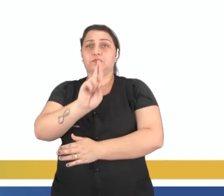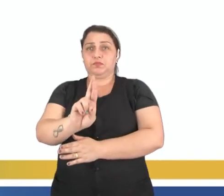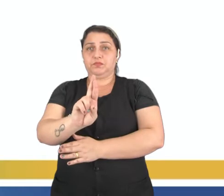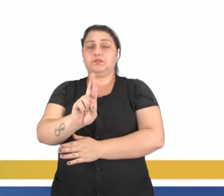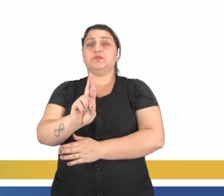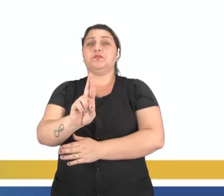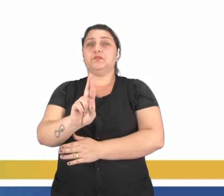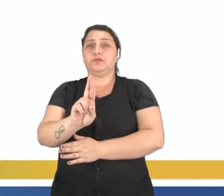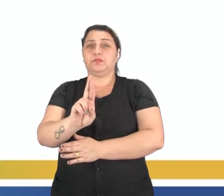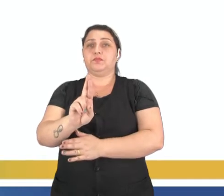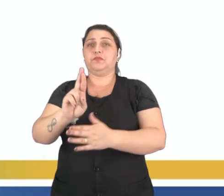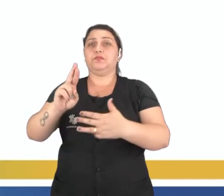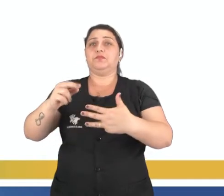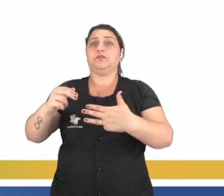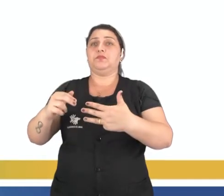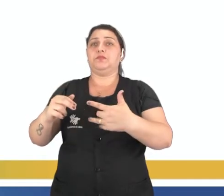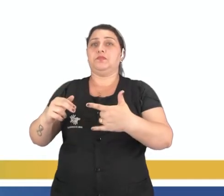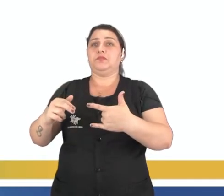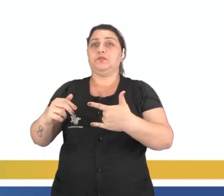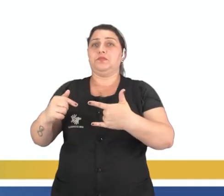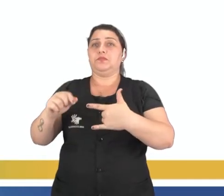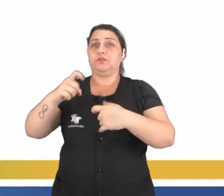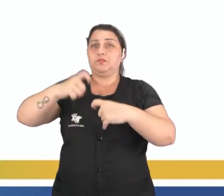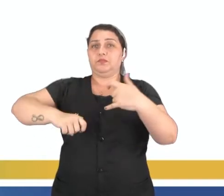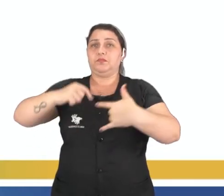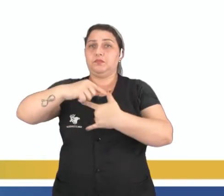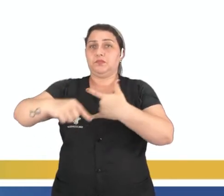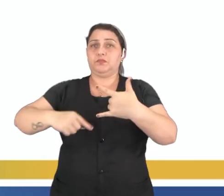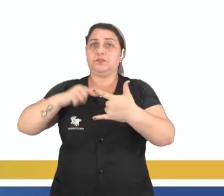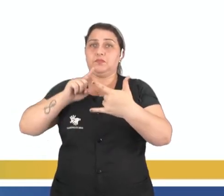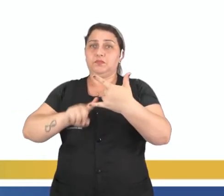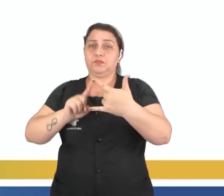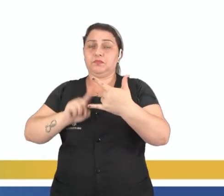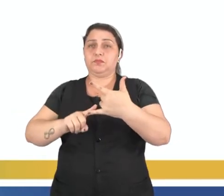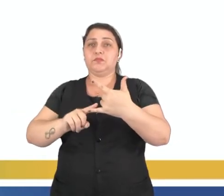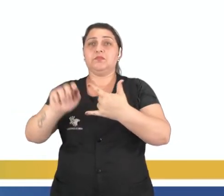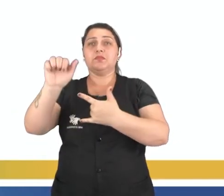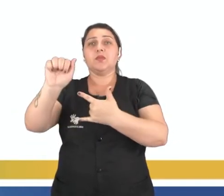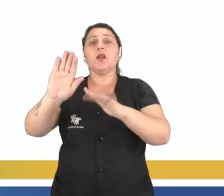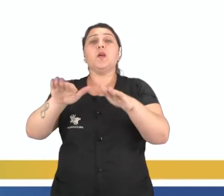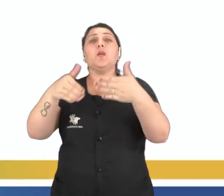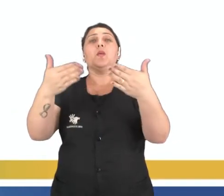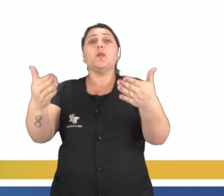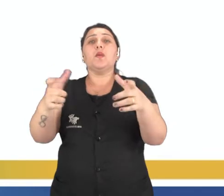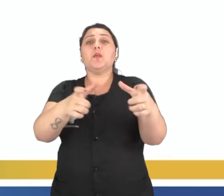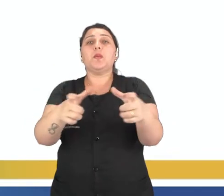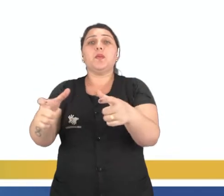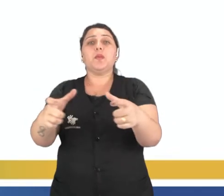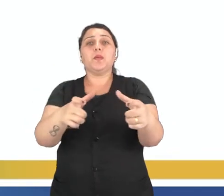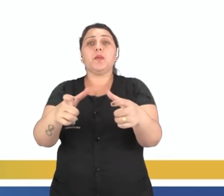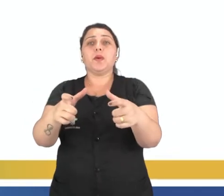sistema reprodutor feminino. A letra A pergunta o seguinte, em qual dos locais indicados